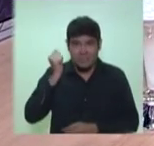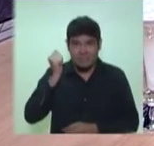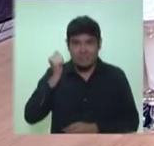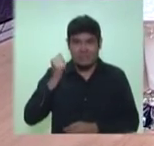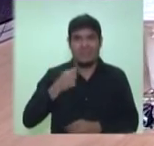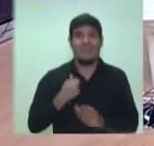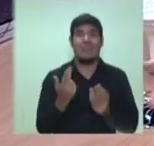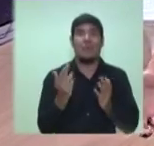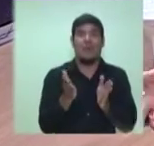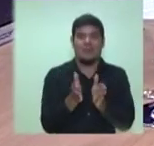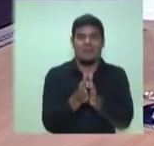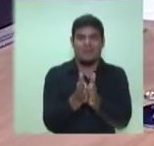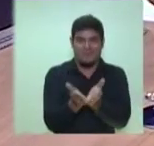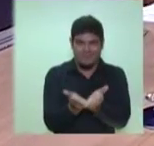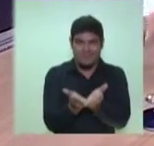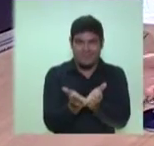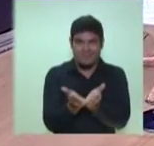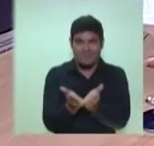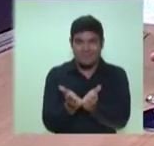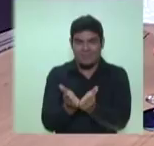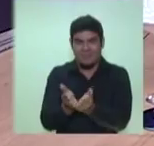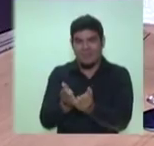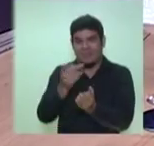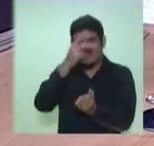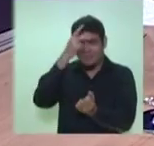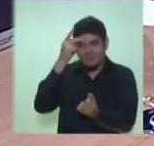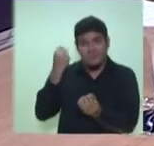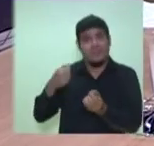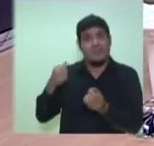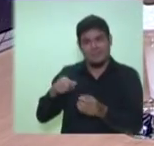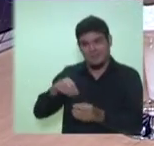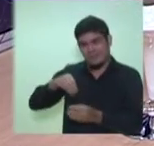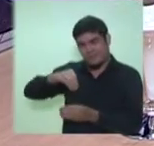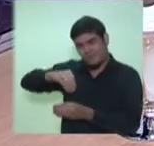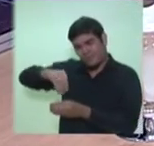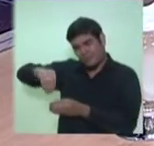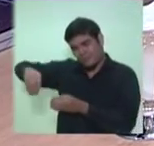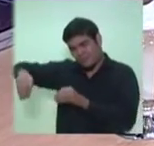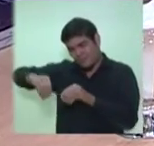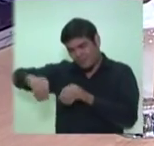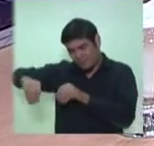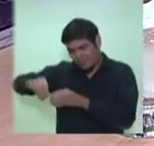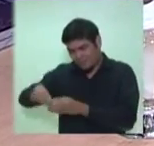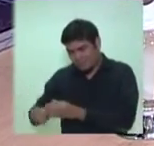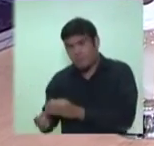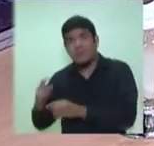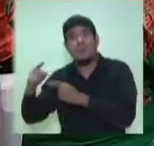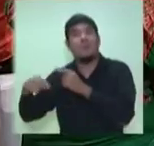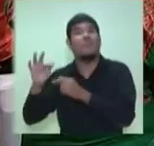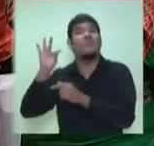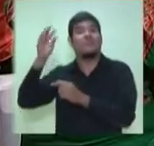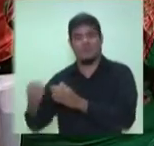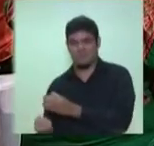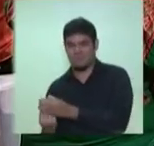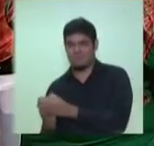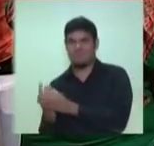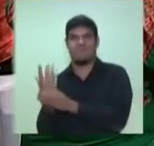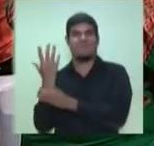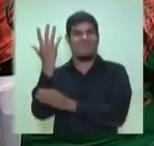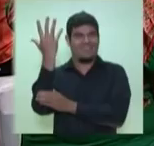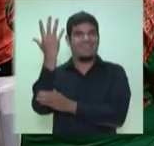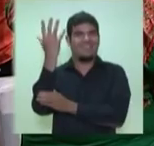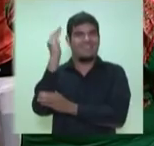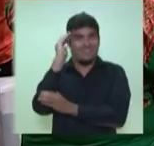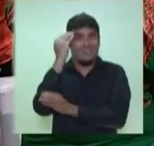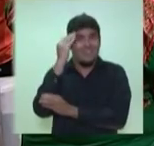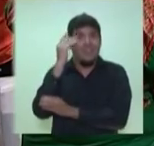bíblico, vem a colheita que haverá de ser abundante. Nós temos tudo para fazer um governo que complete um trabalho que se